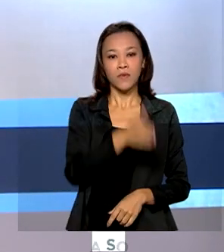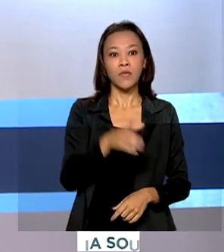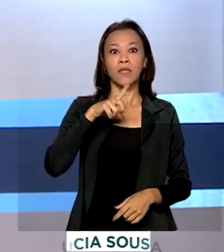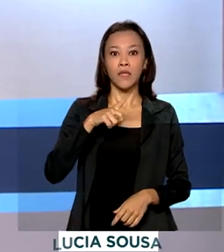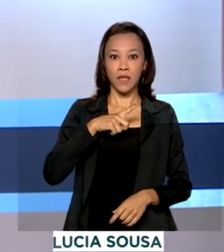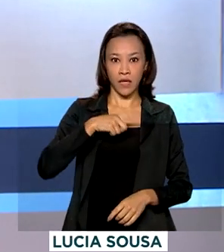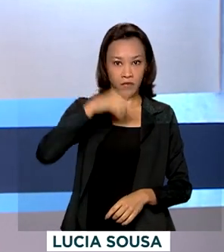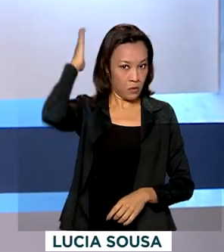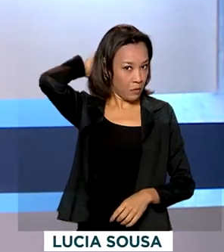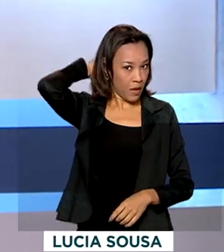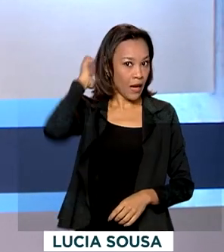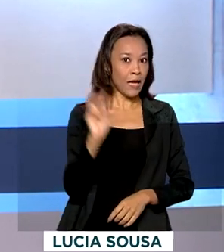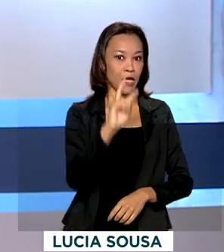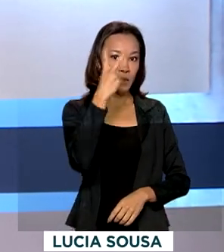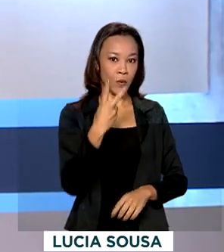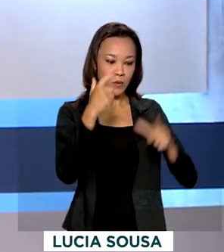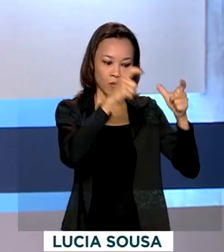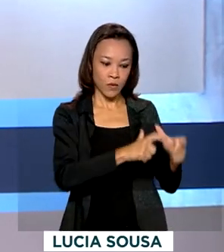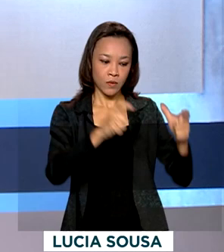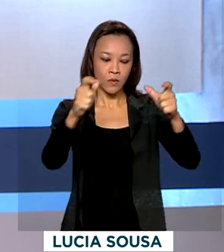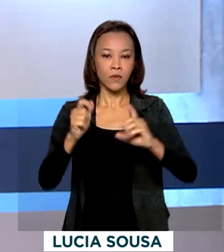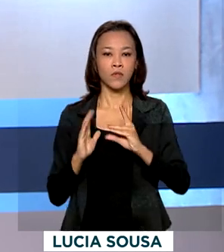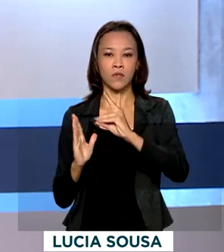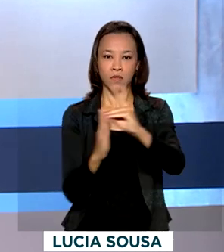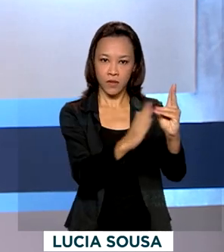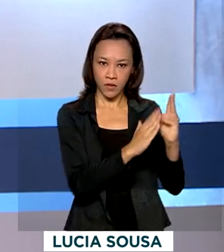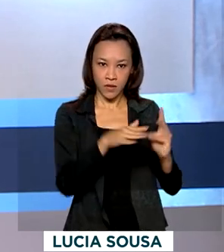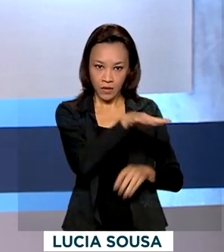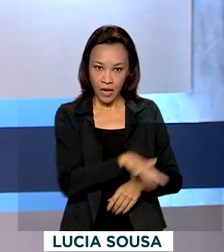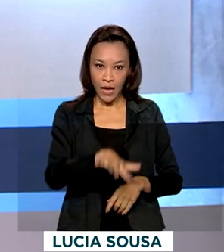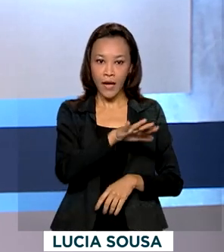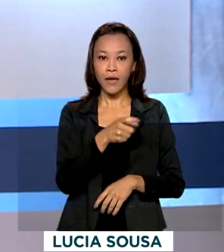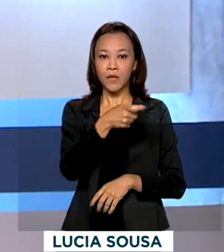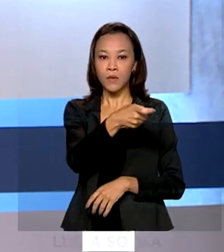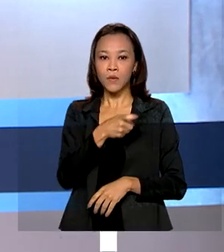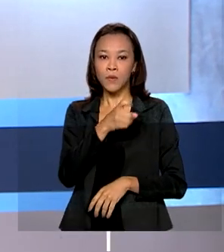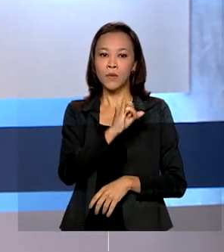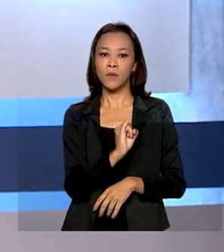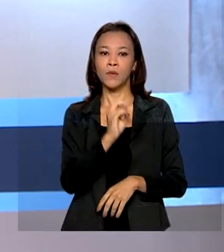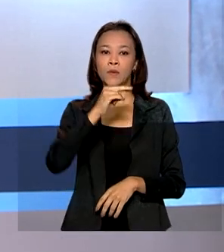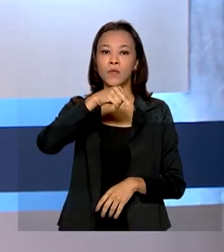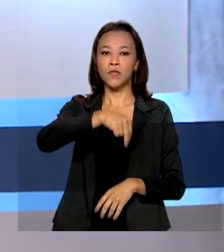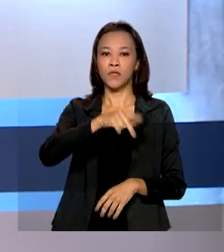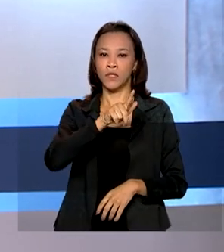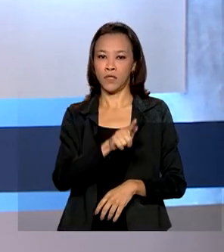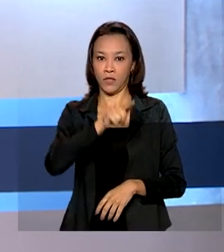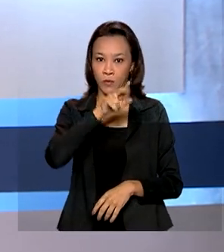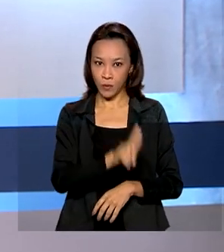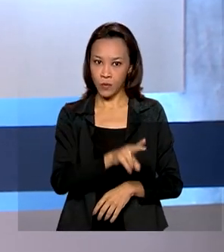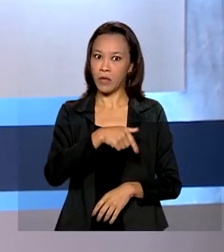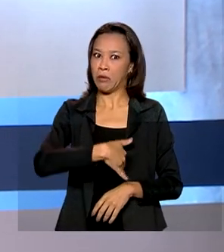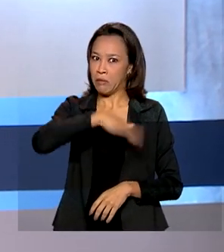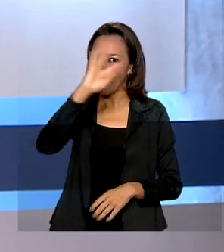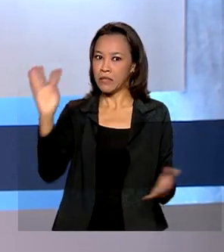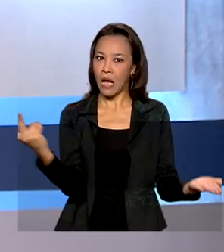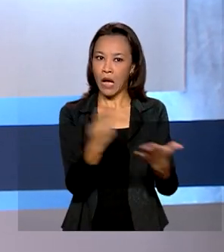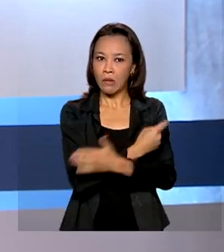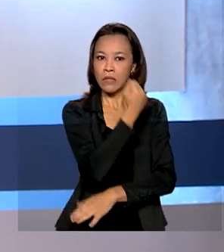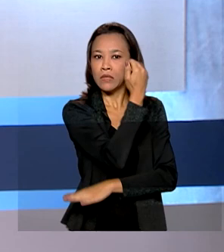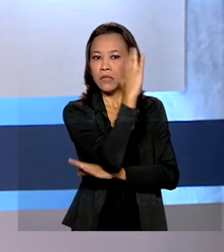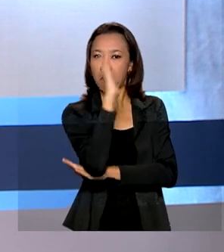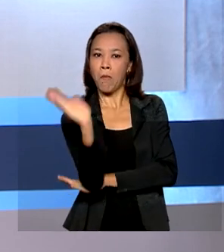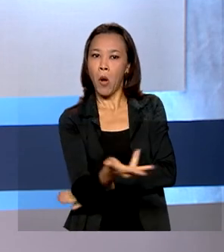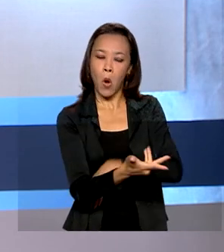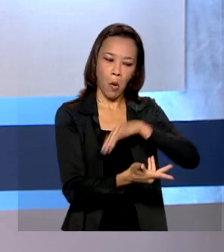duas terras indígenas no município de São Félix do Xingu, atualmente uma das áreas mais críticas de desmatamento no